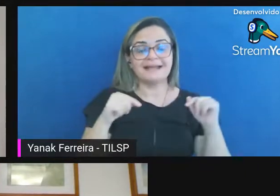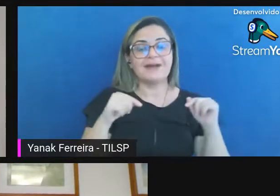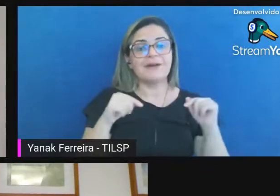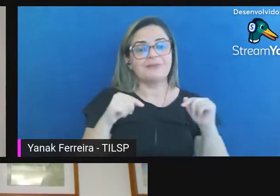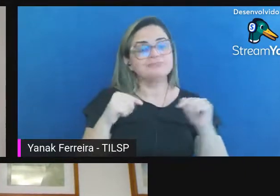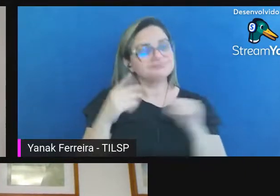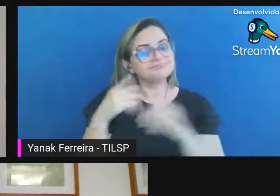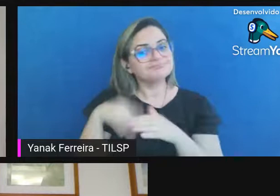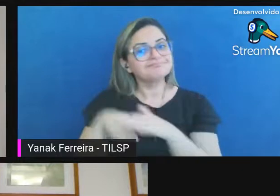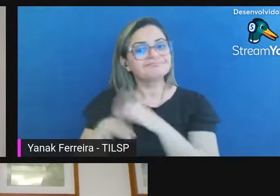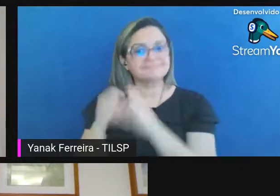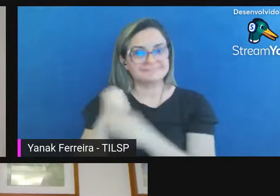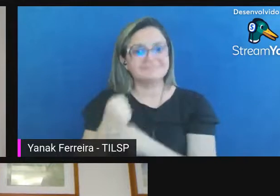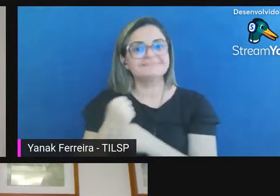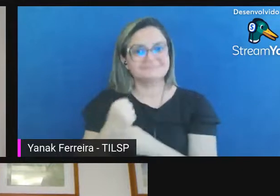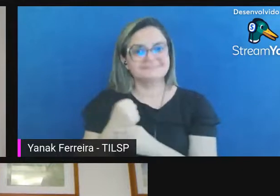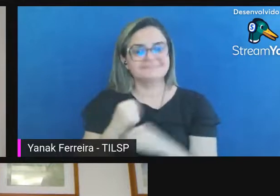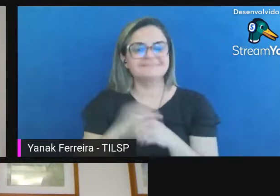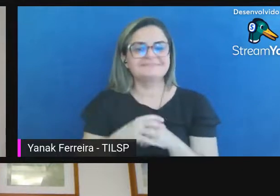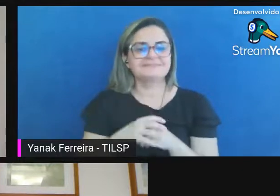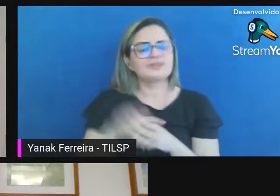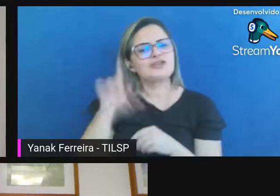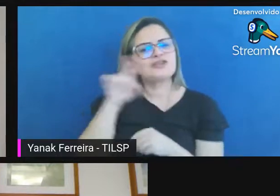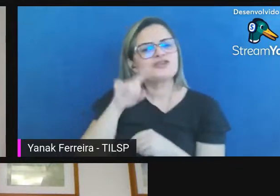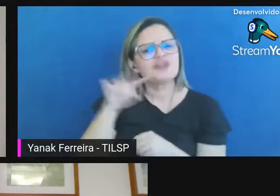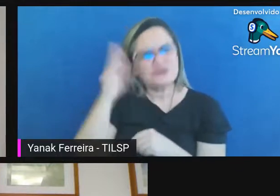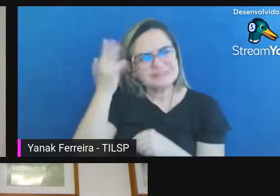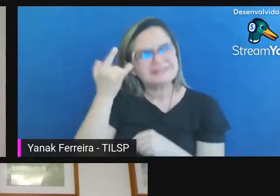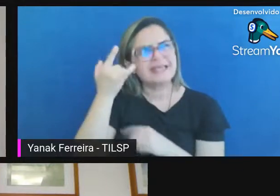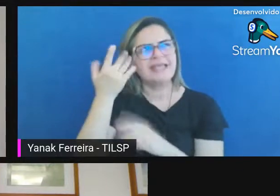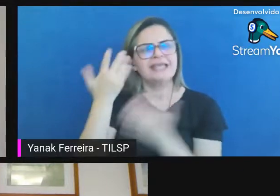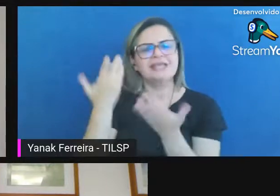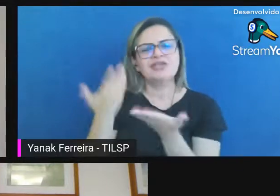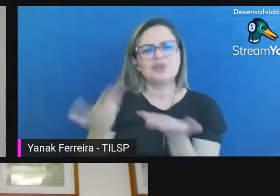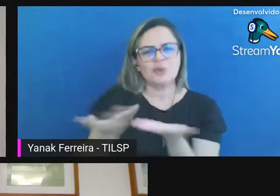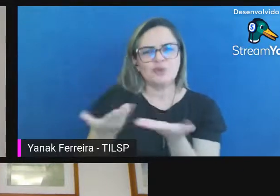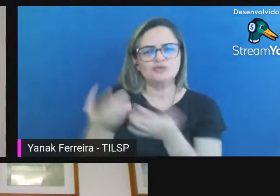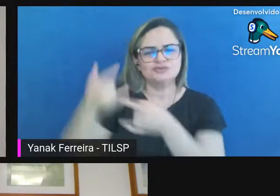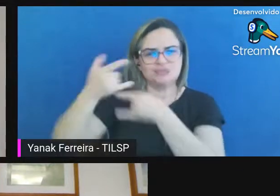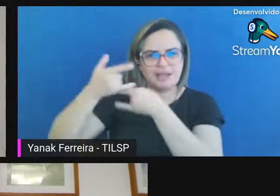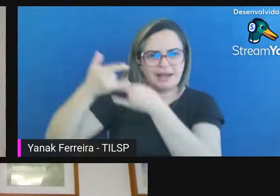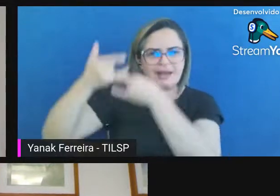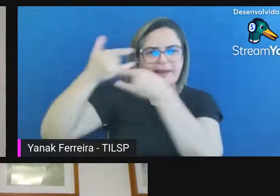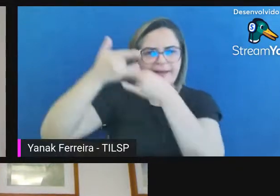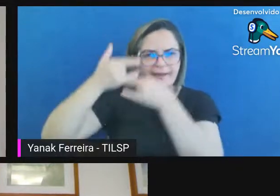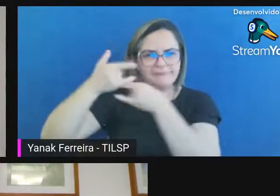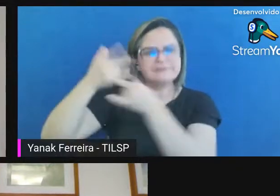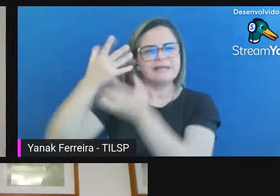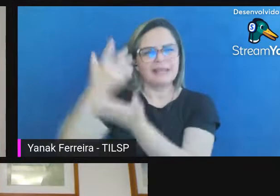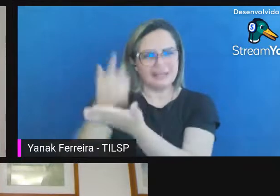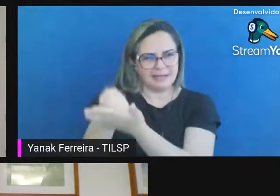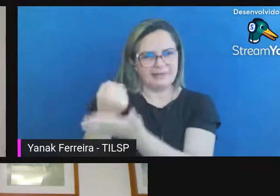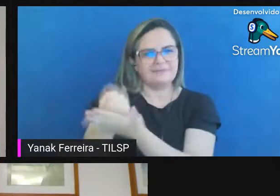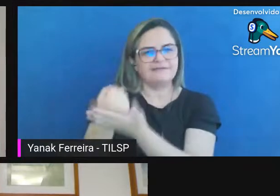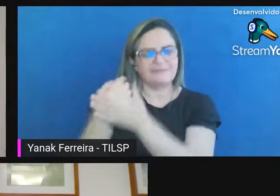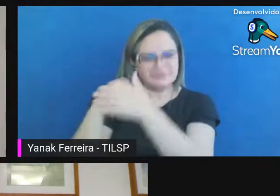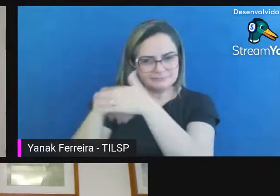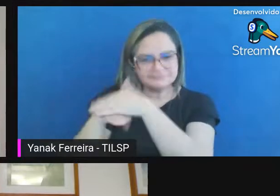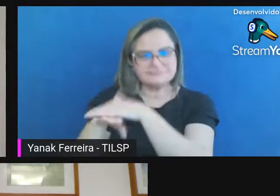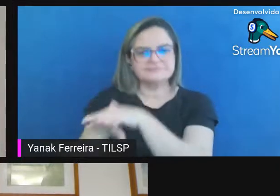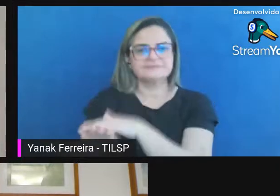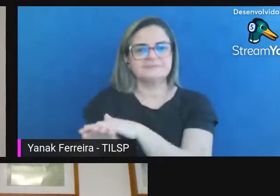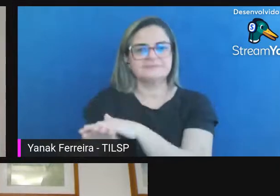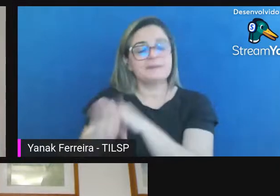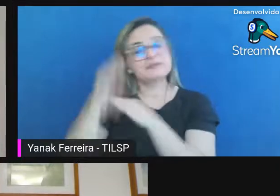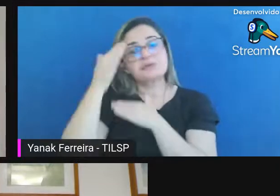disponível mas esse o acesso a suas anotações e toda a curadoria que você fez é